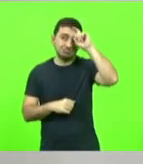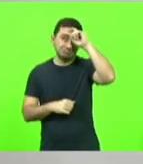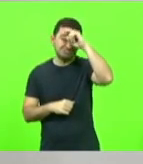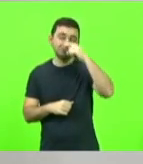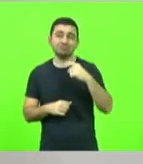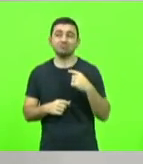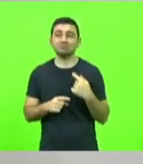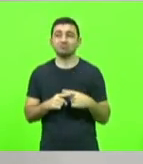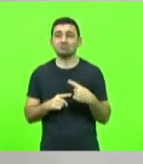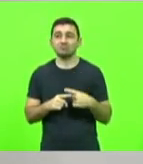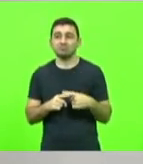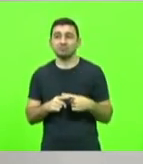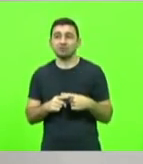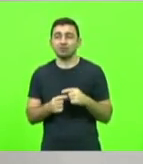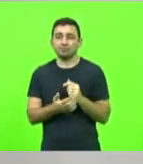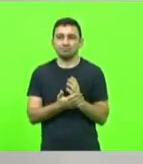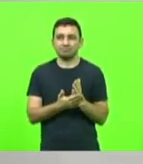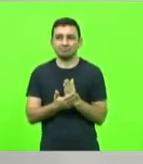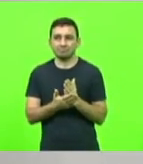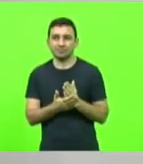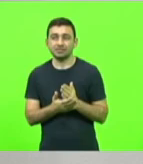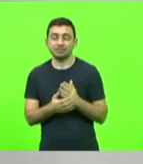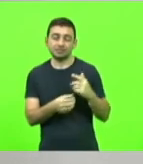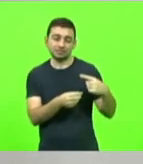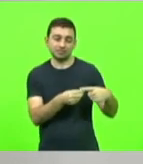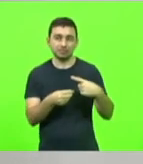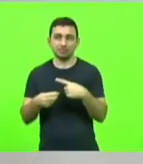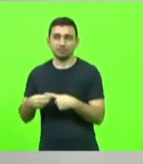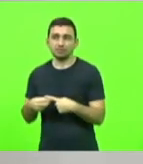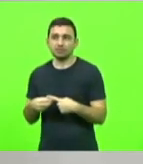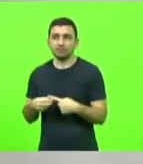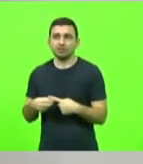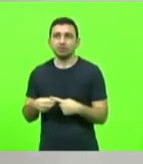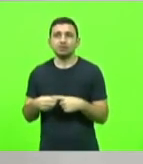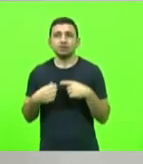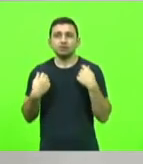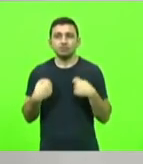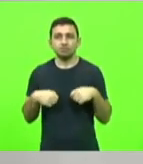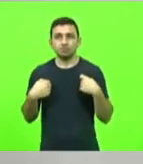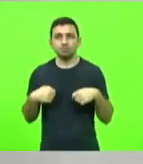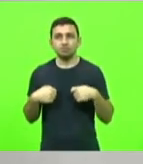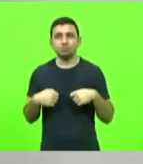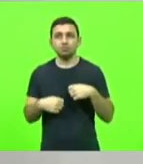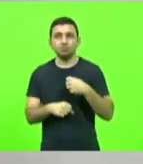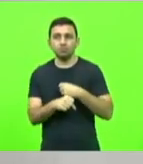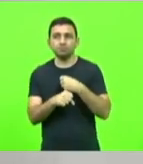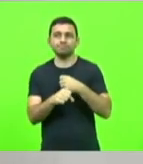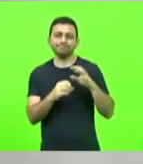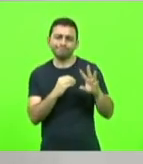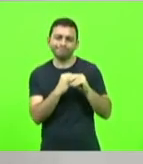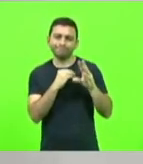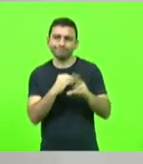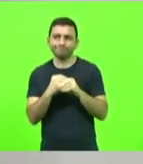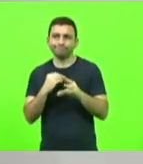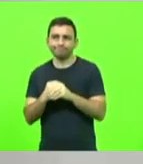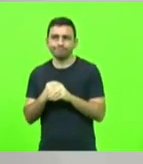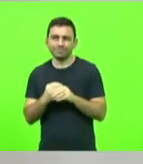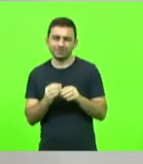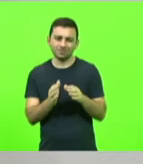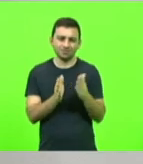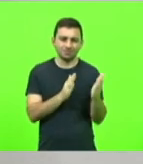está no meio de dois municípios, sendo necessárias obras complementares, marginais,